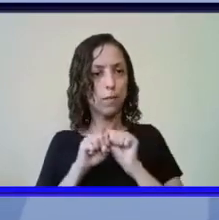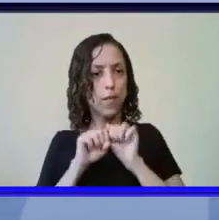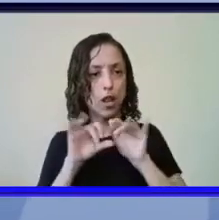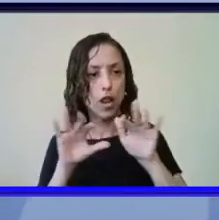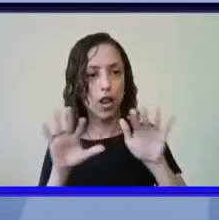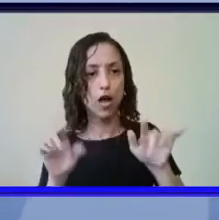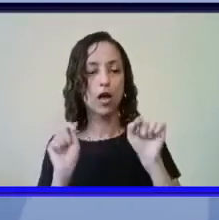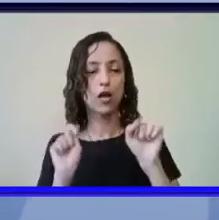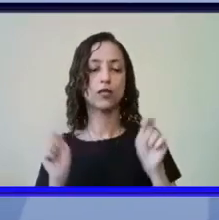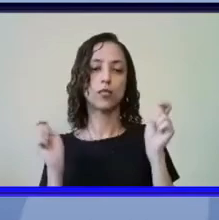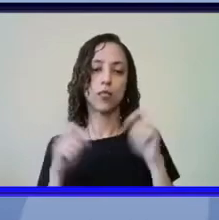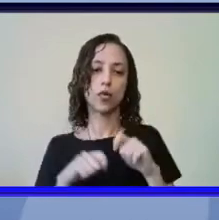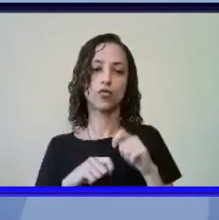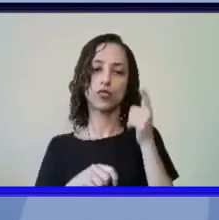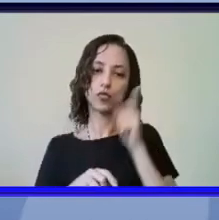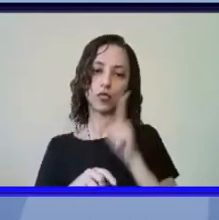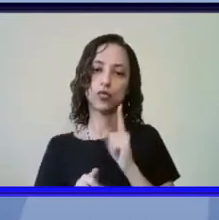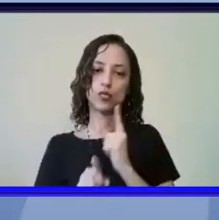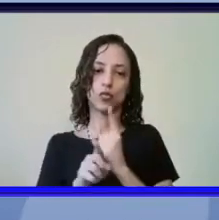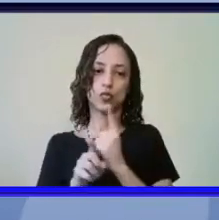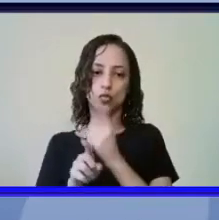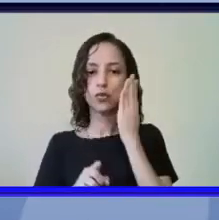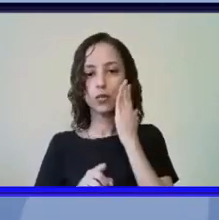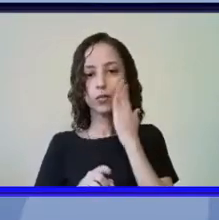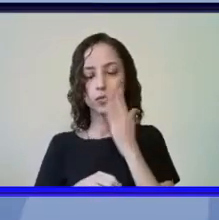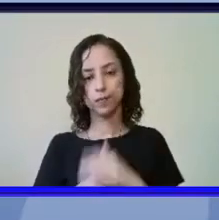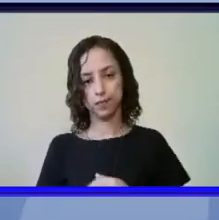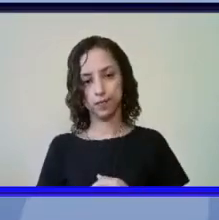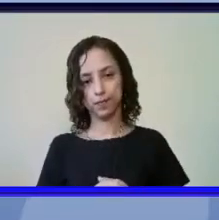desvendado isso é muito legal